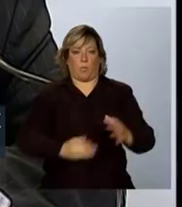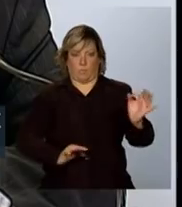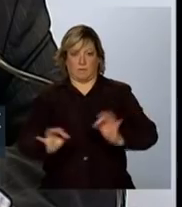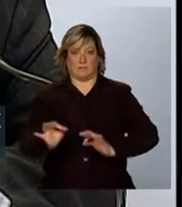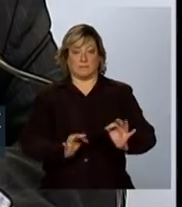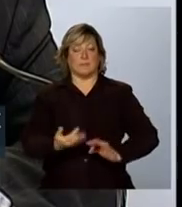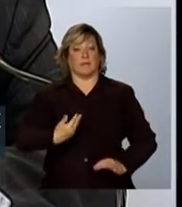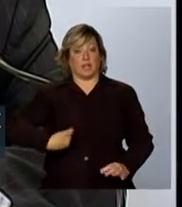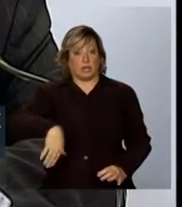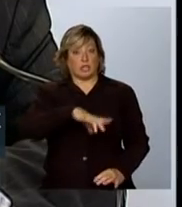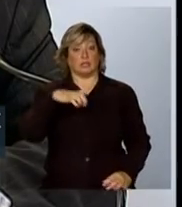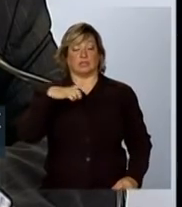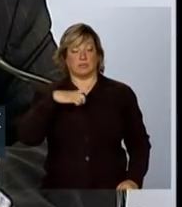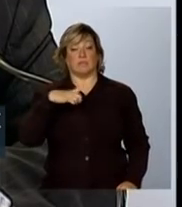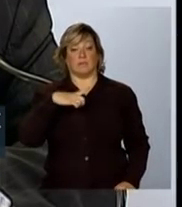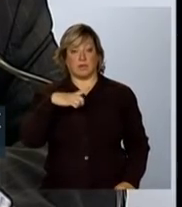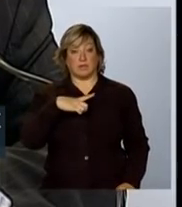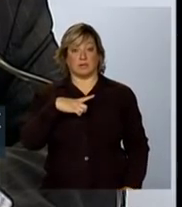tivemos uma...